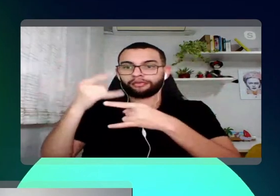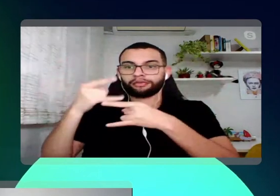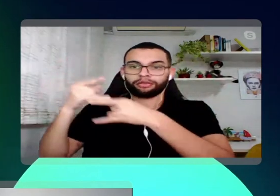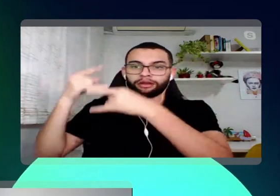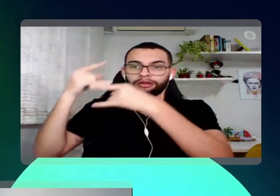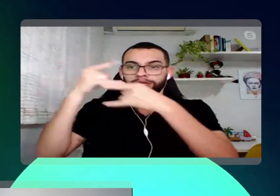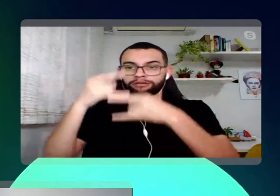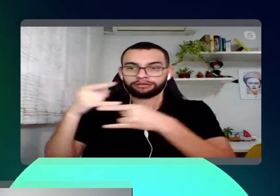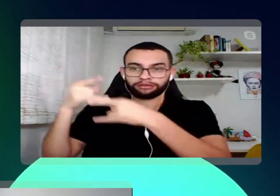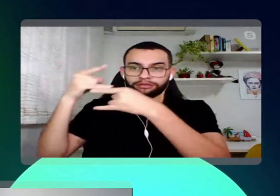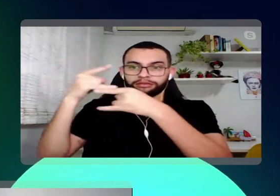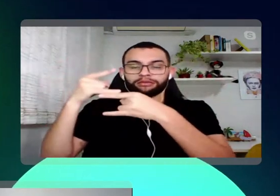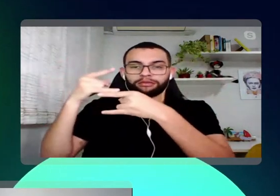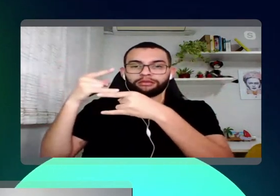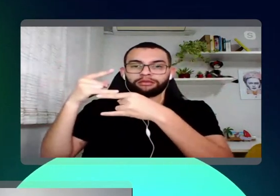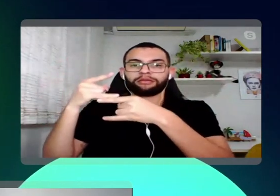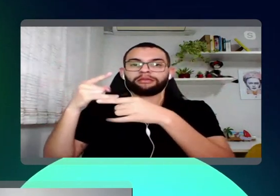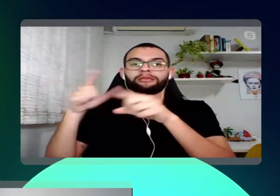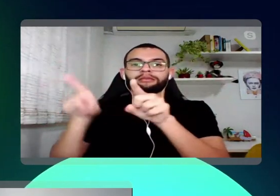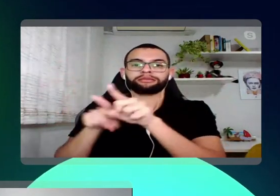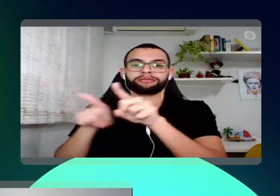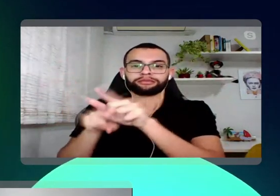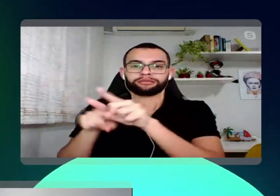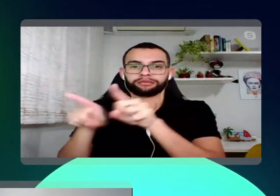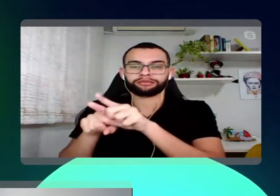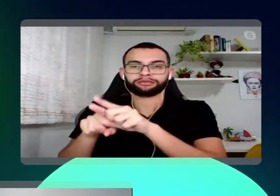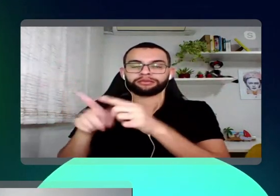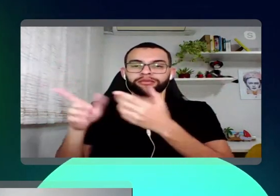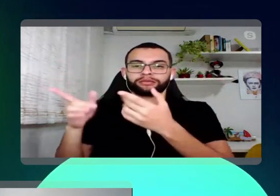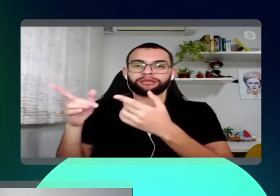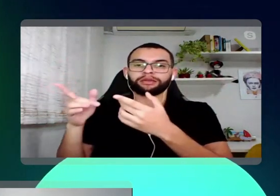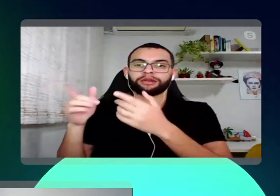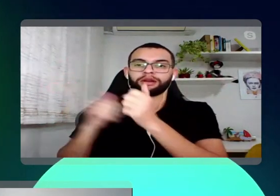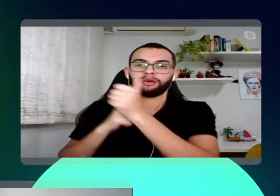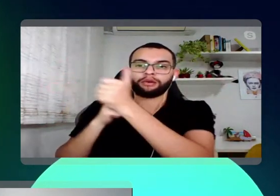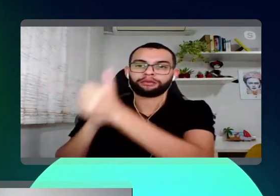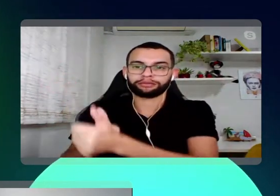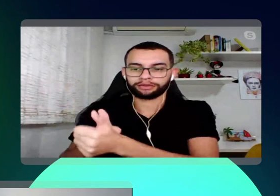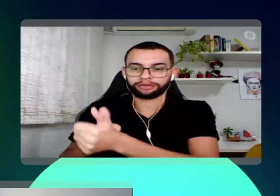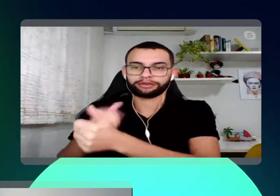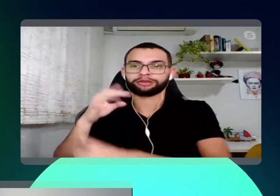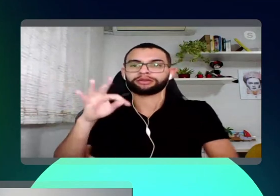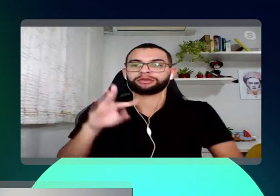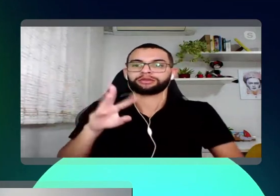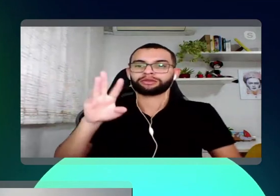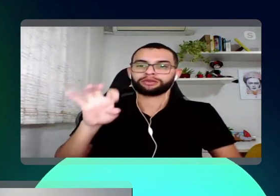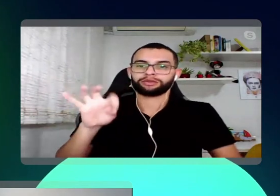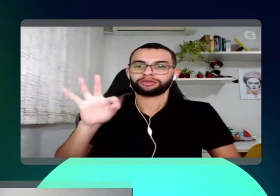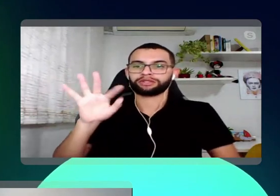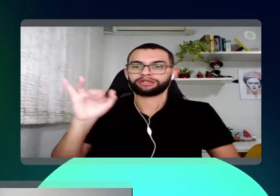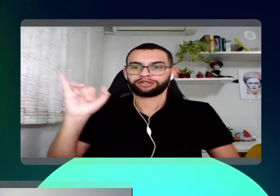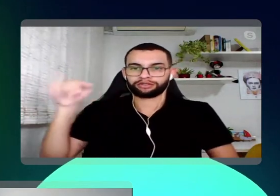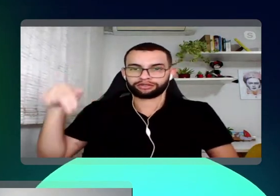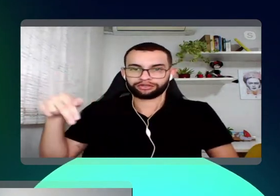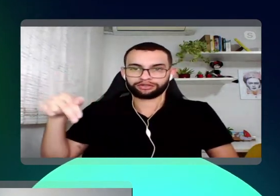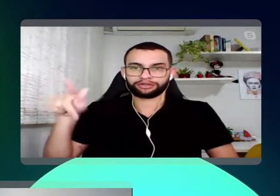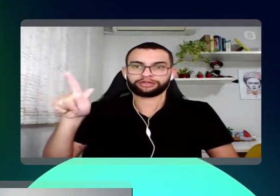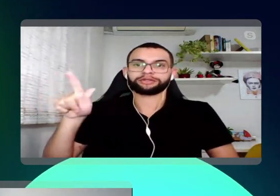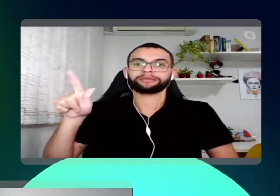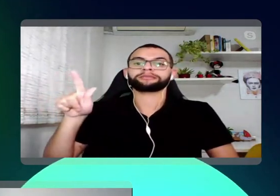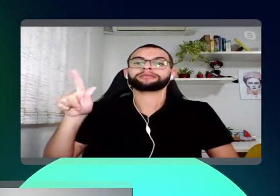e está acompanhando no YouTube e na Twitch. Segure um pouco, a gente vai